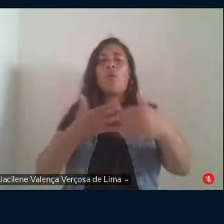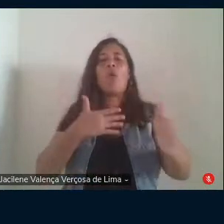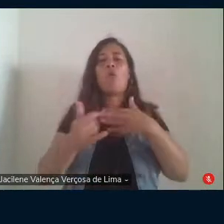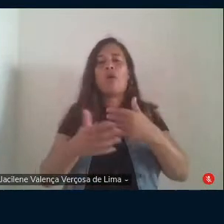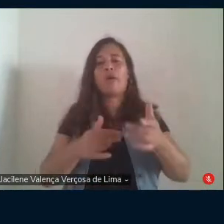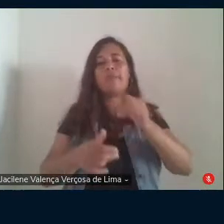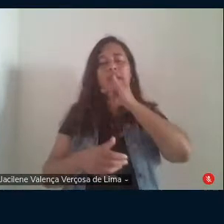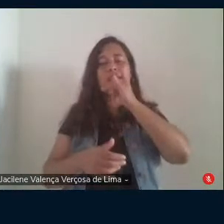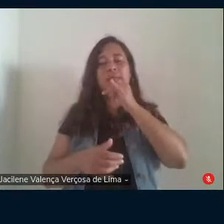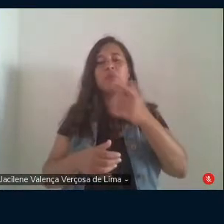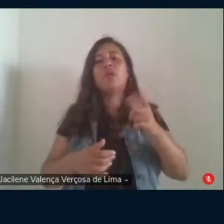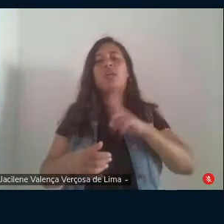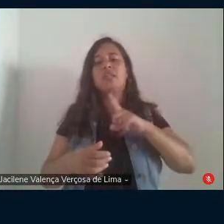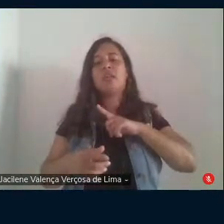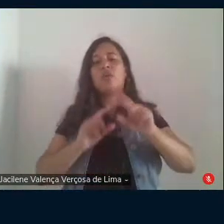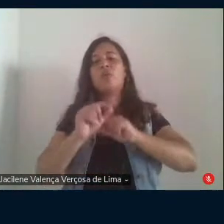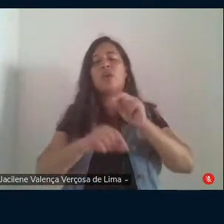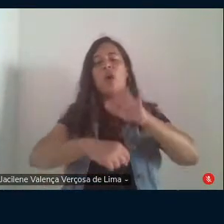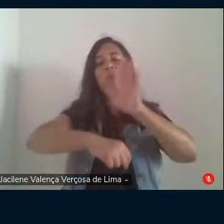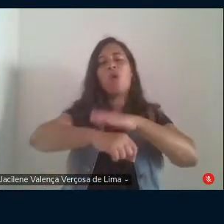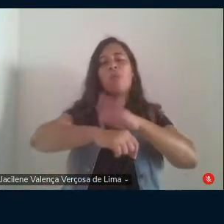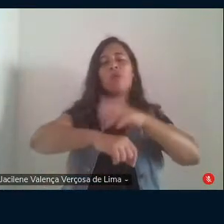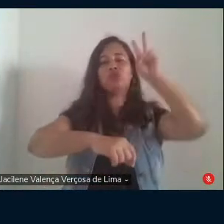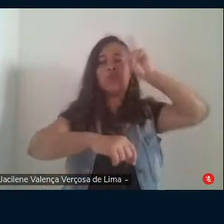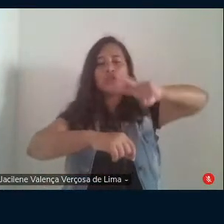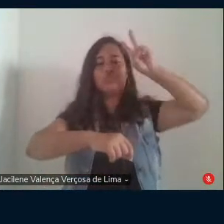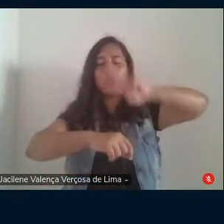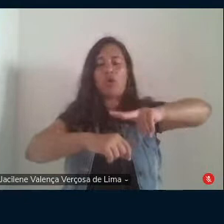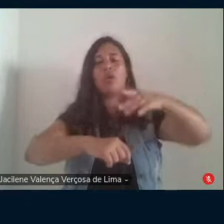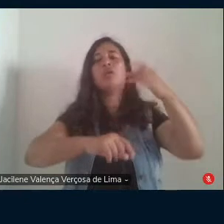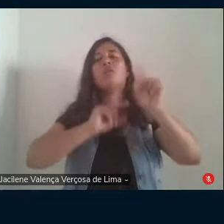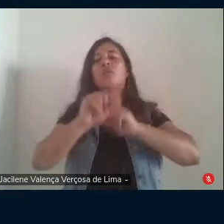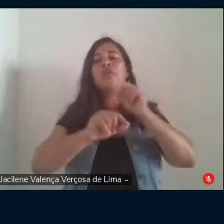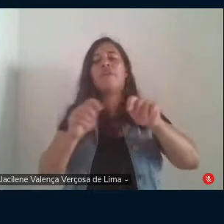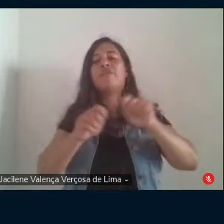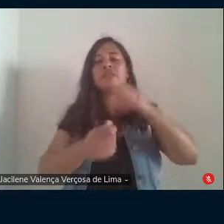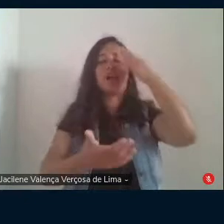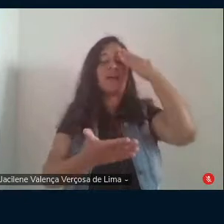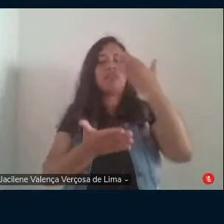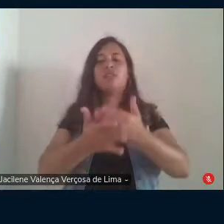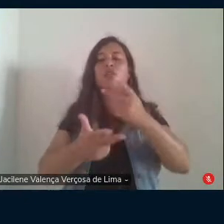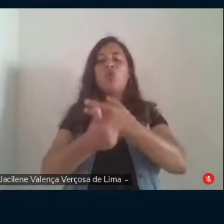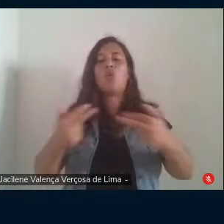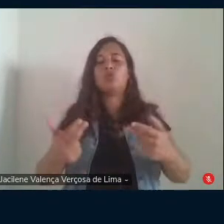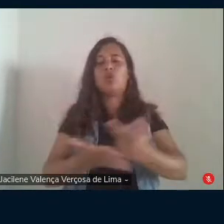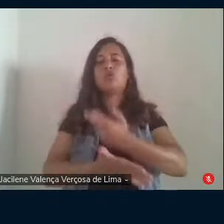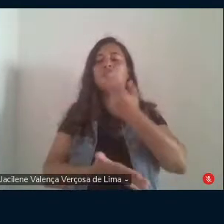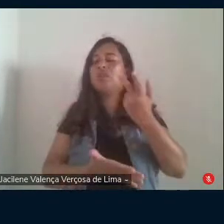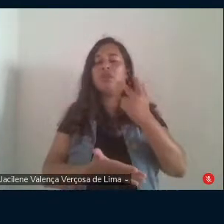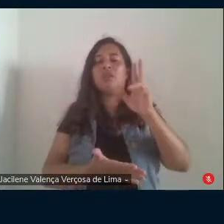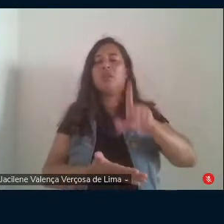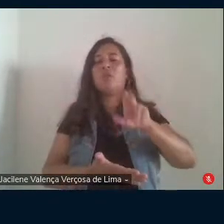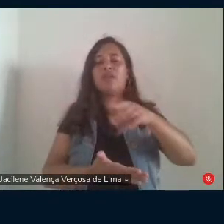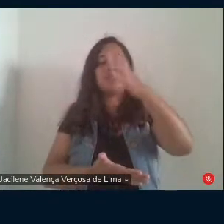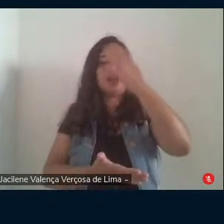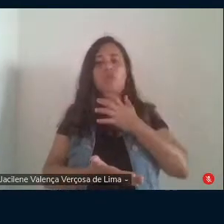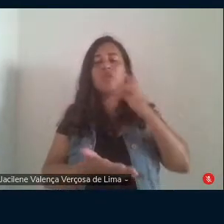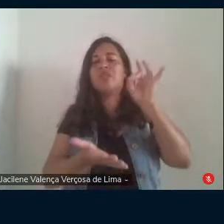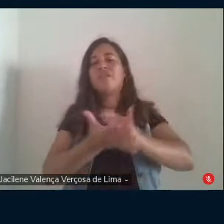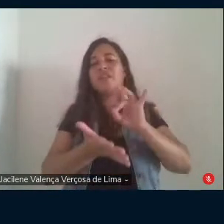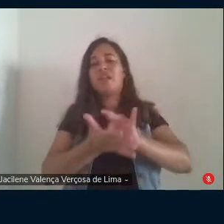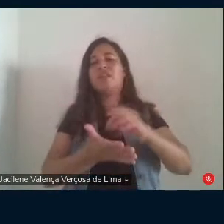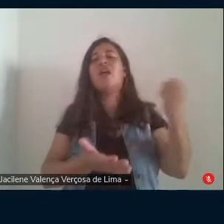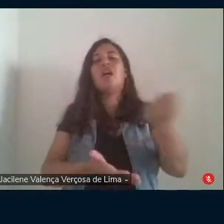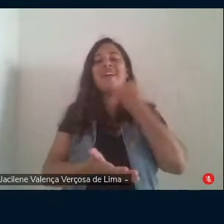as versões sobre esse momento da história por vezes façam crer que o ocorrido não foi tão sério assim na realidade foi